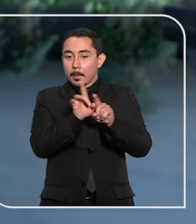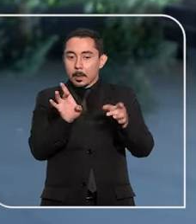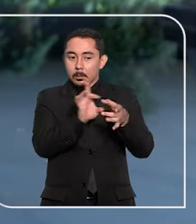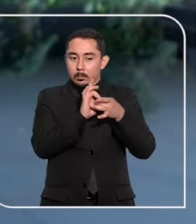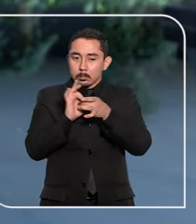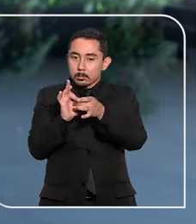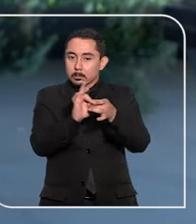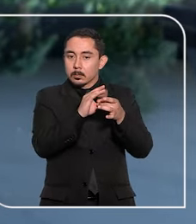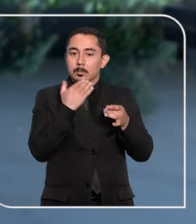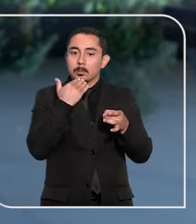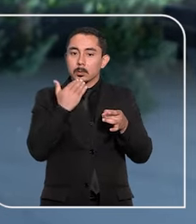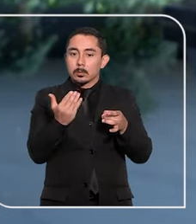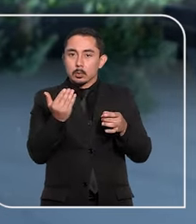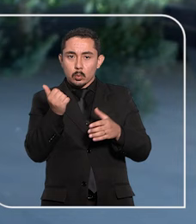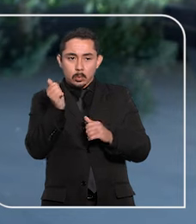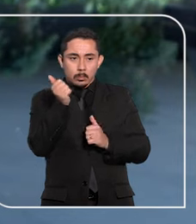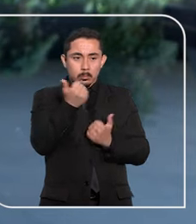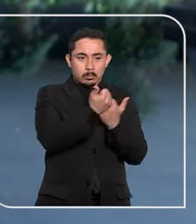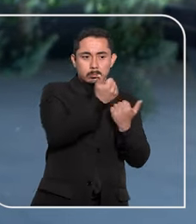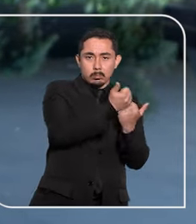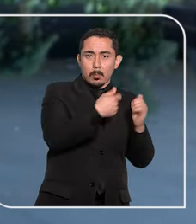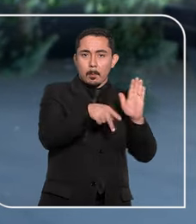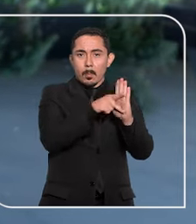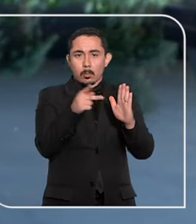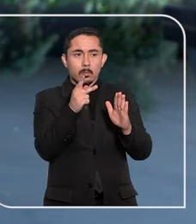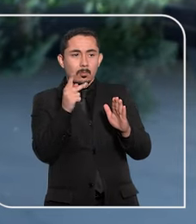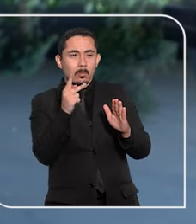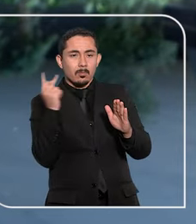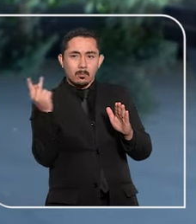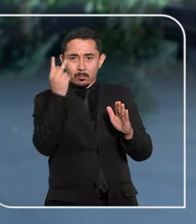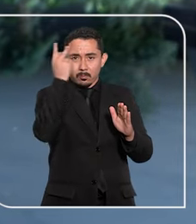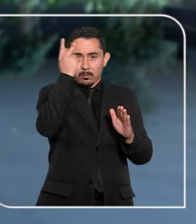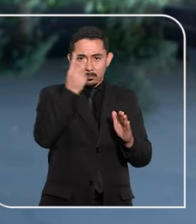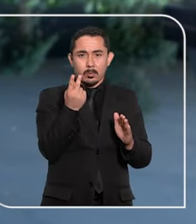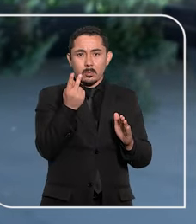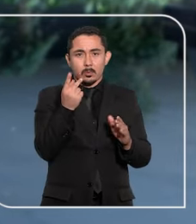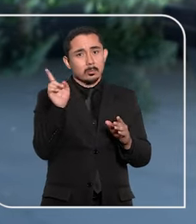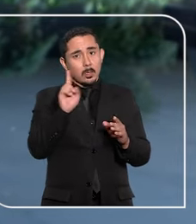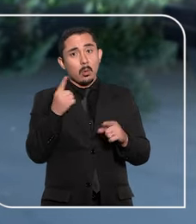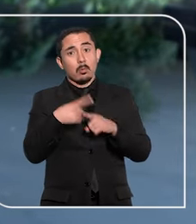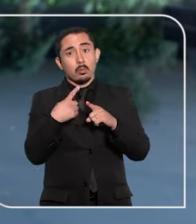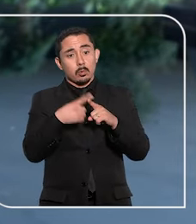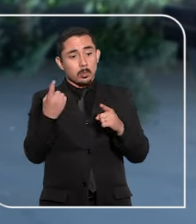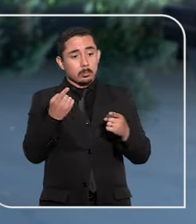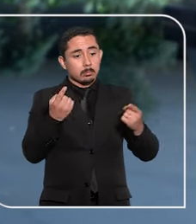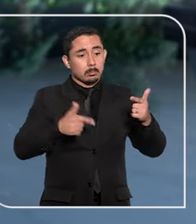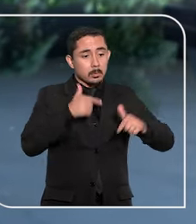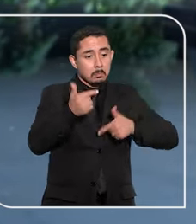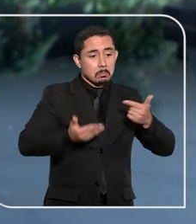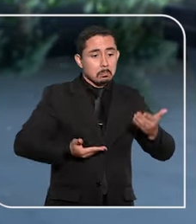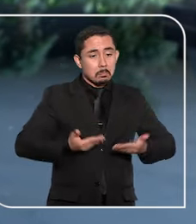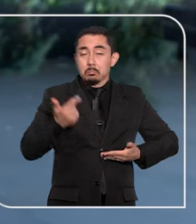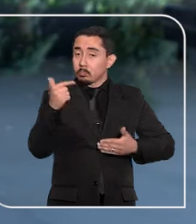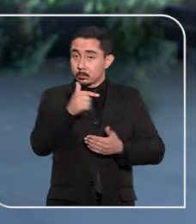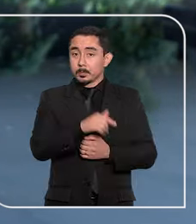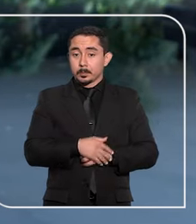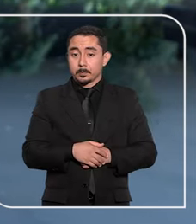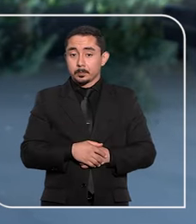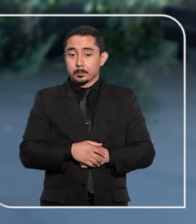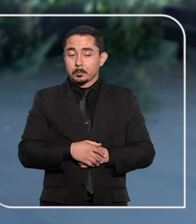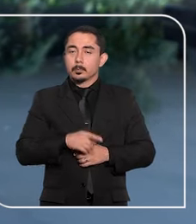pediu ainda que não incidissem contribuições sobre os valores, já que não teve prestação de serviço. A